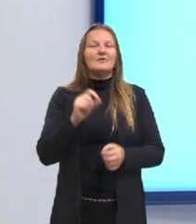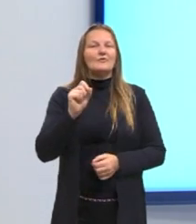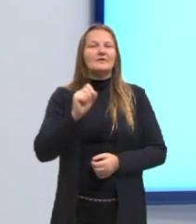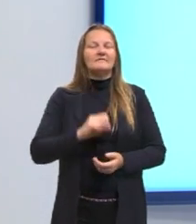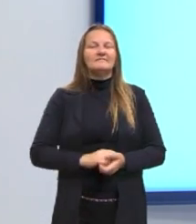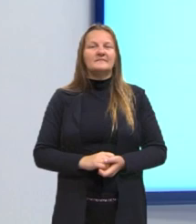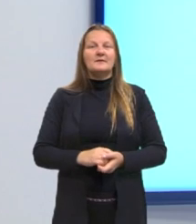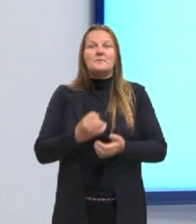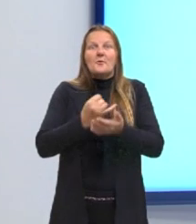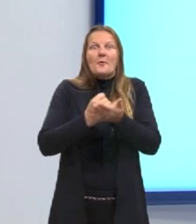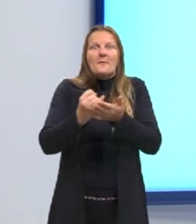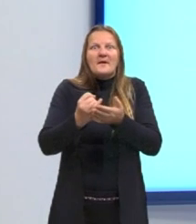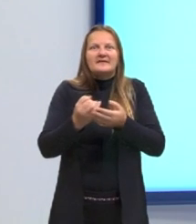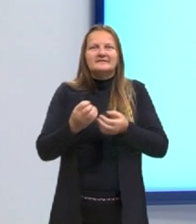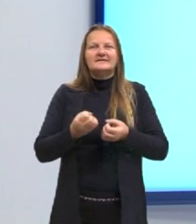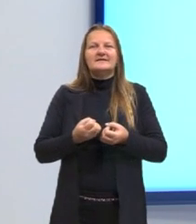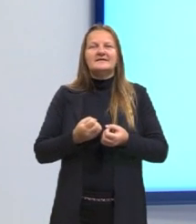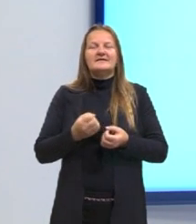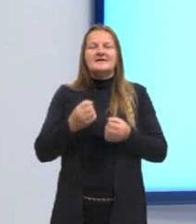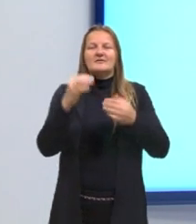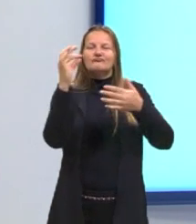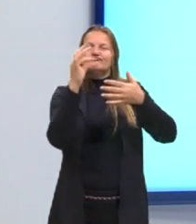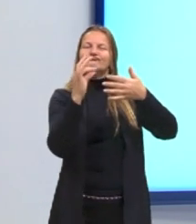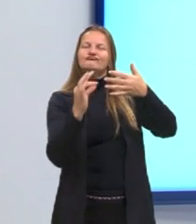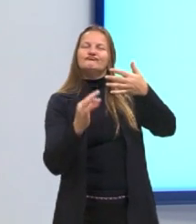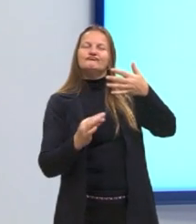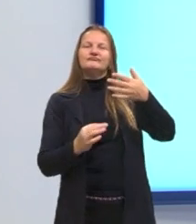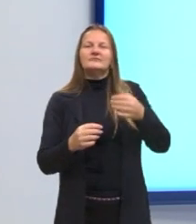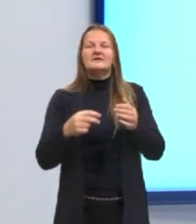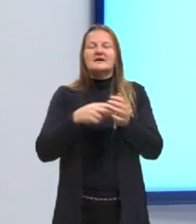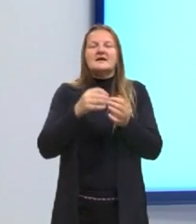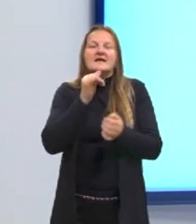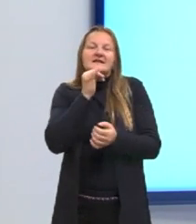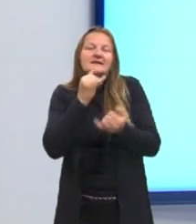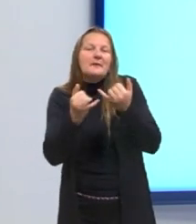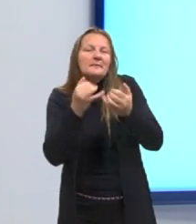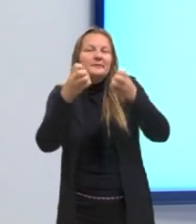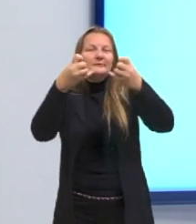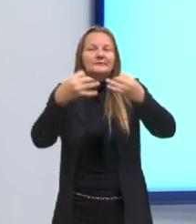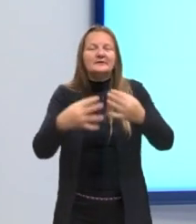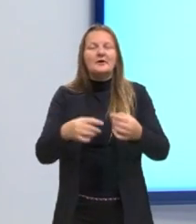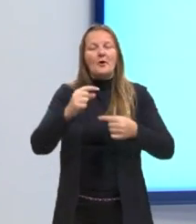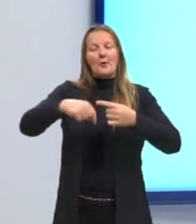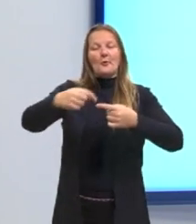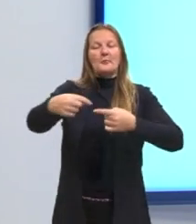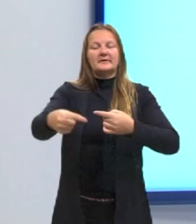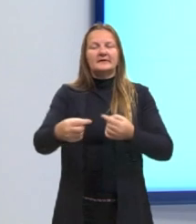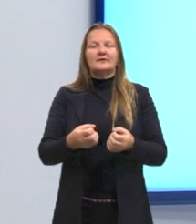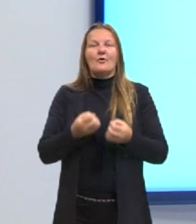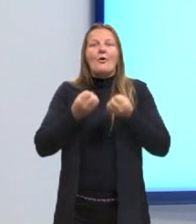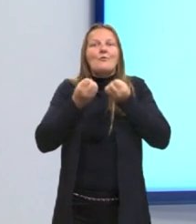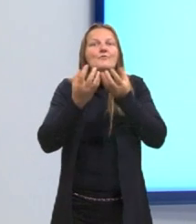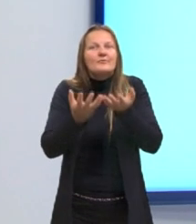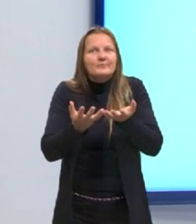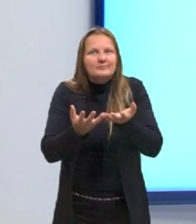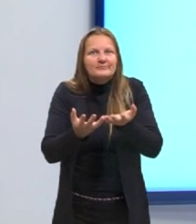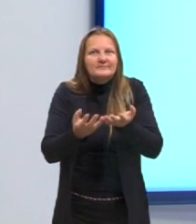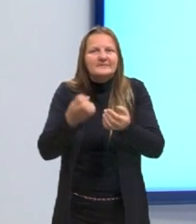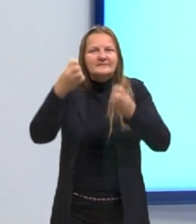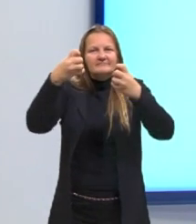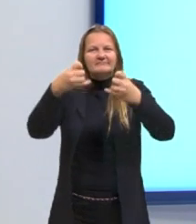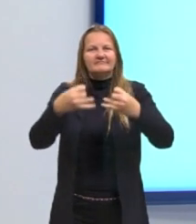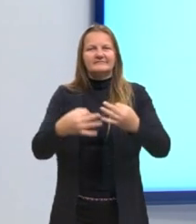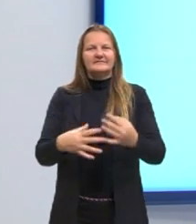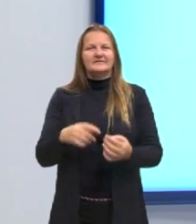para introduzir uma enumeração, exemplificação, um comentário ou esclarecimento sobre